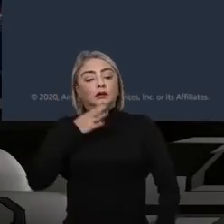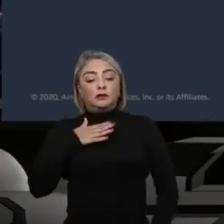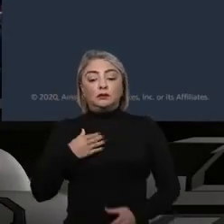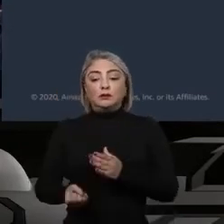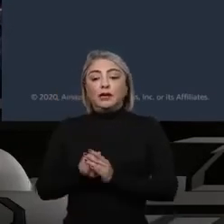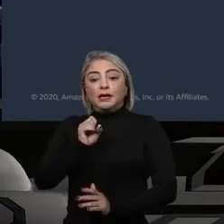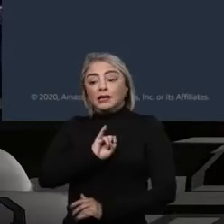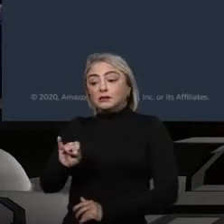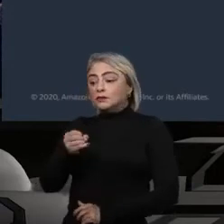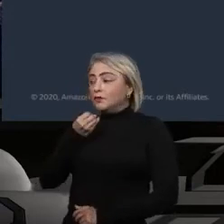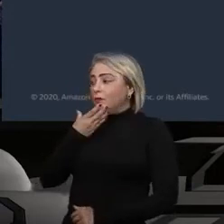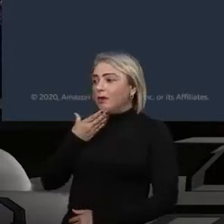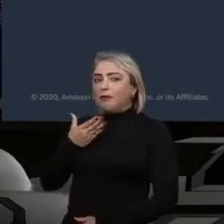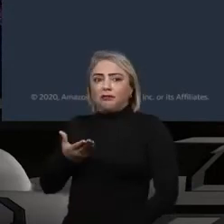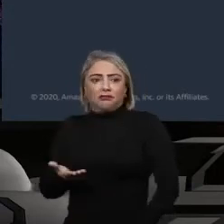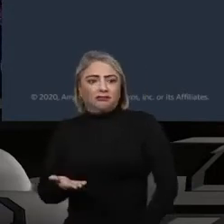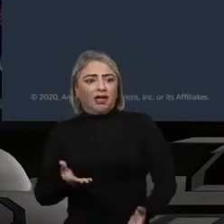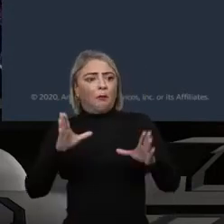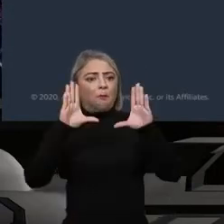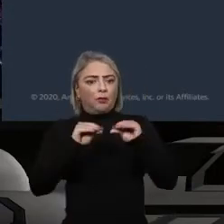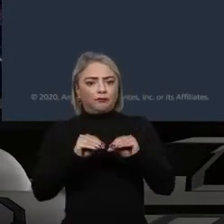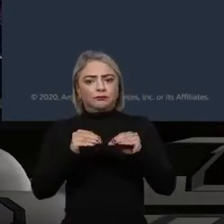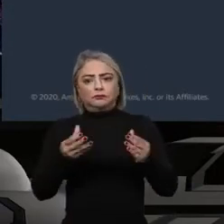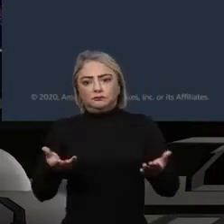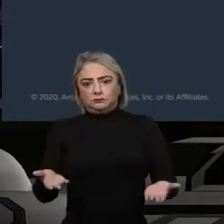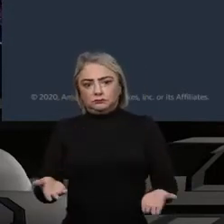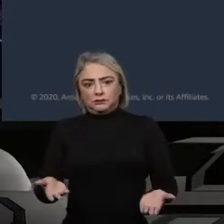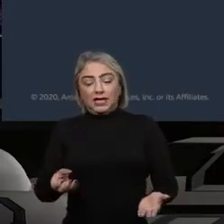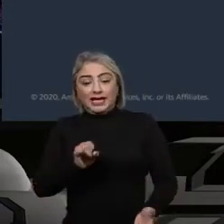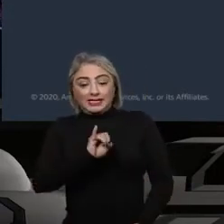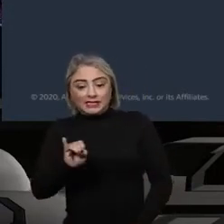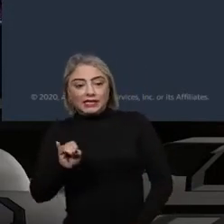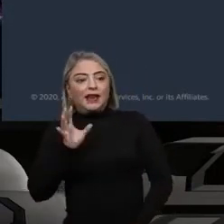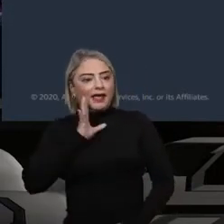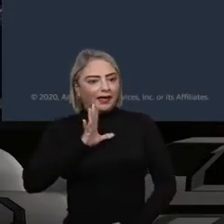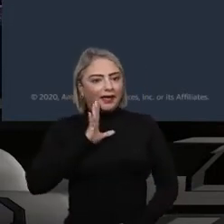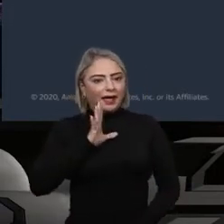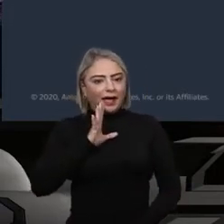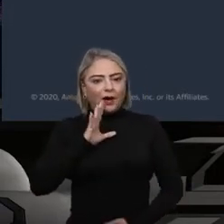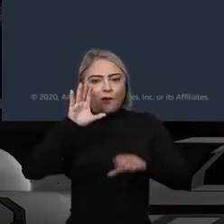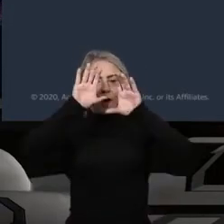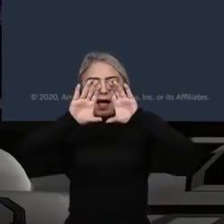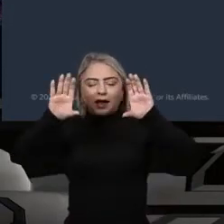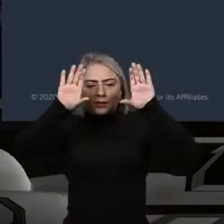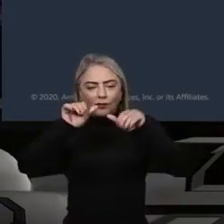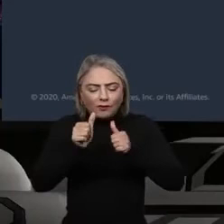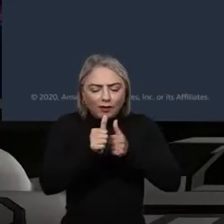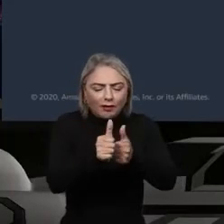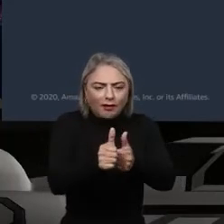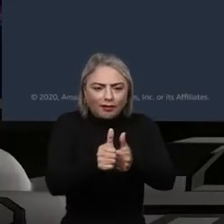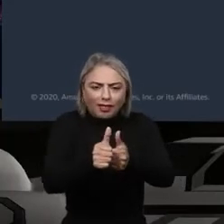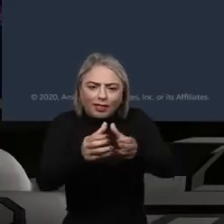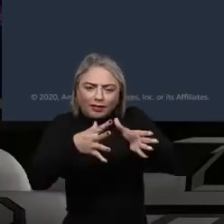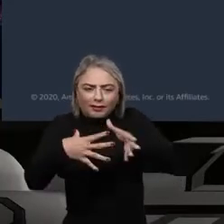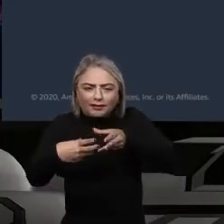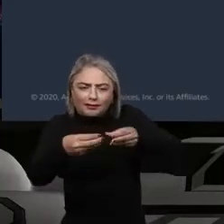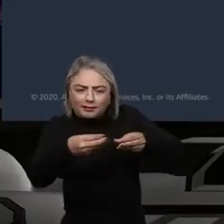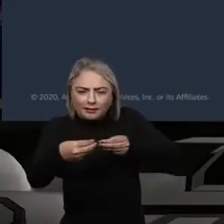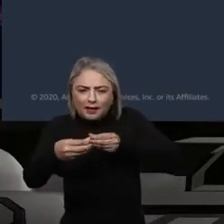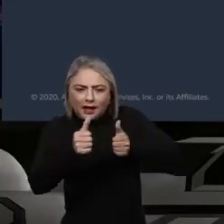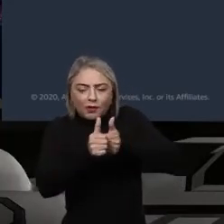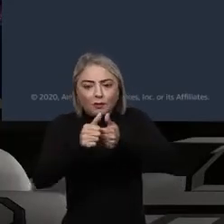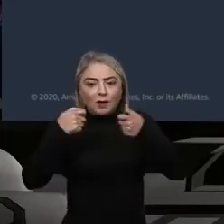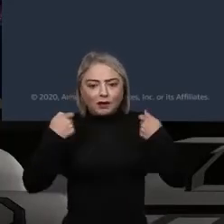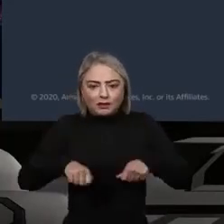e se não ficou bacana, desliga. Poxa, se ficou legal, a nuvem acompanha essa elasticidade, ela acompanha a